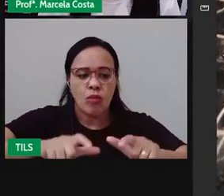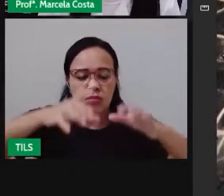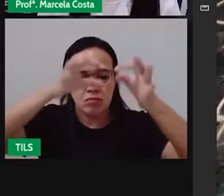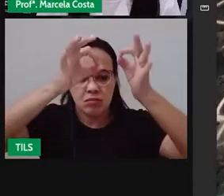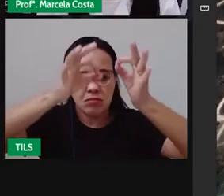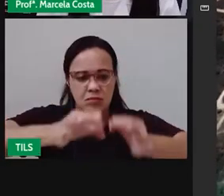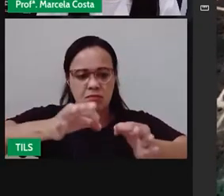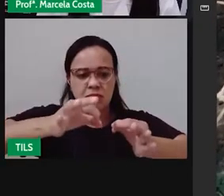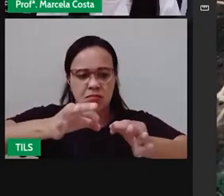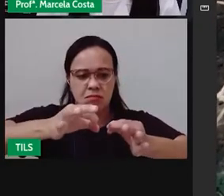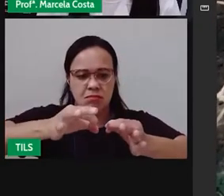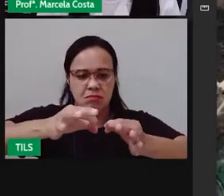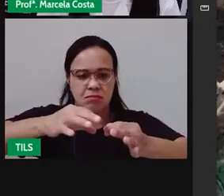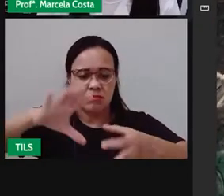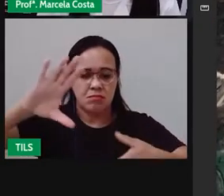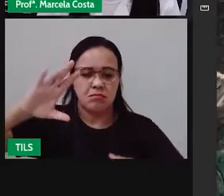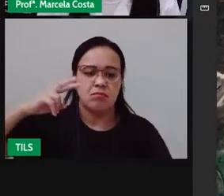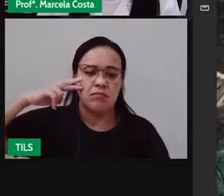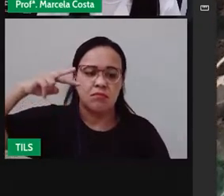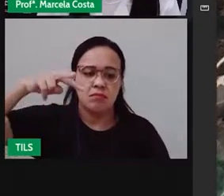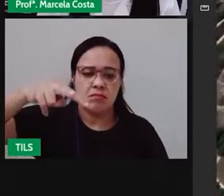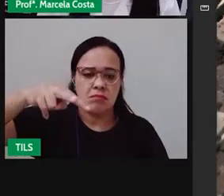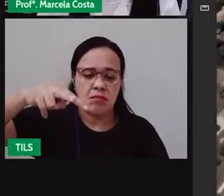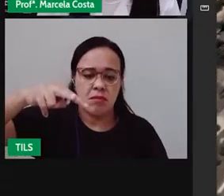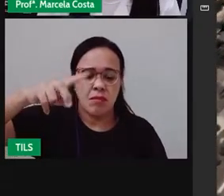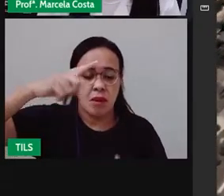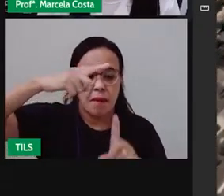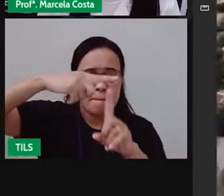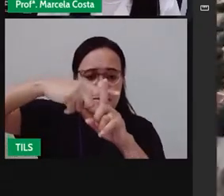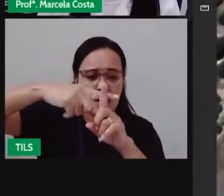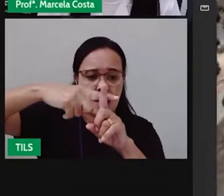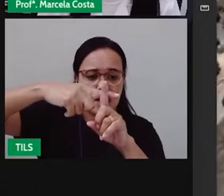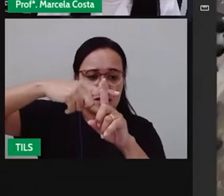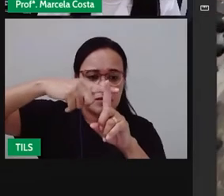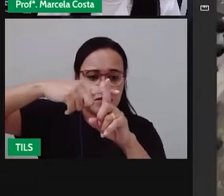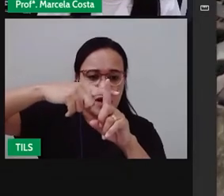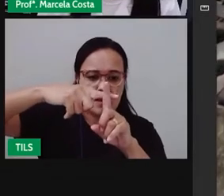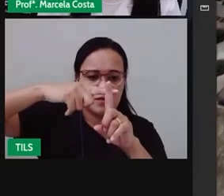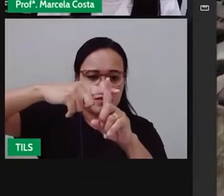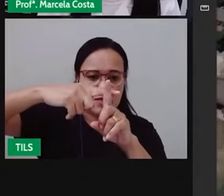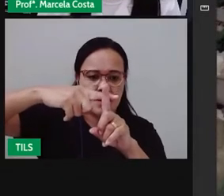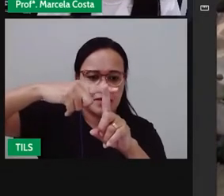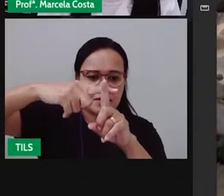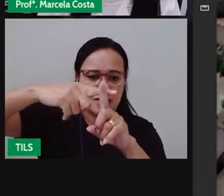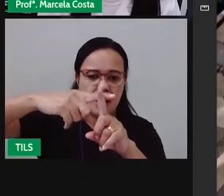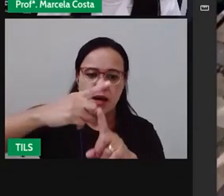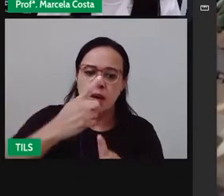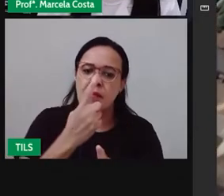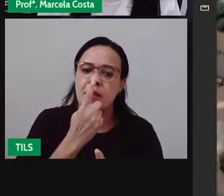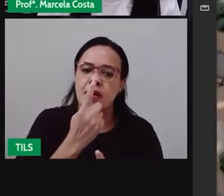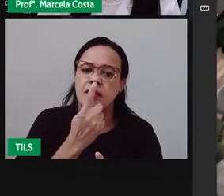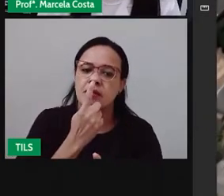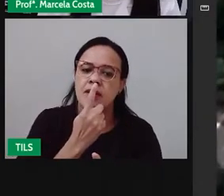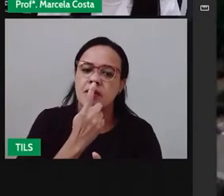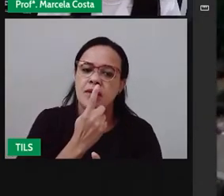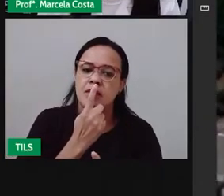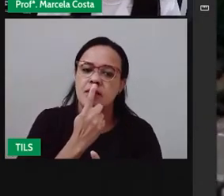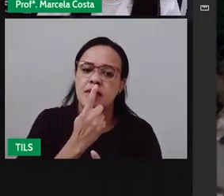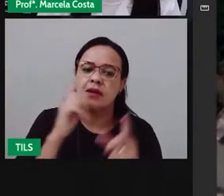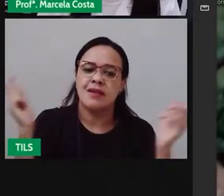nesse mais e vou clicando clicando para que fique mais próximo